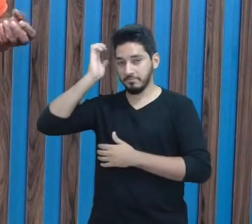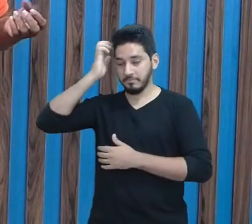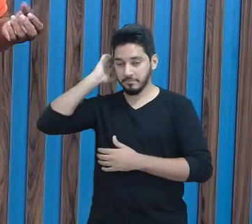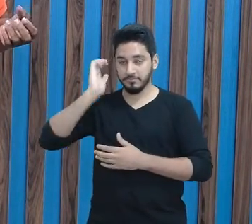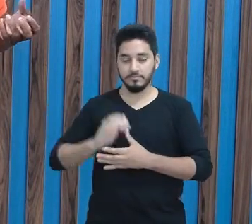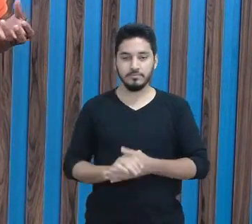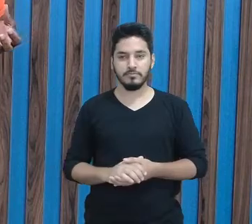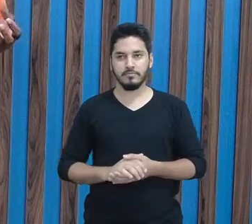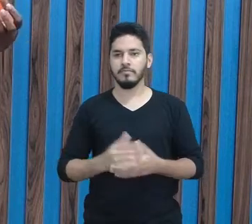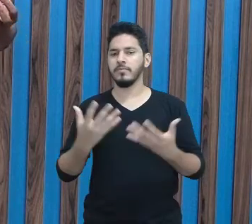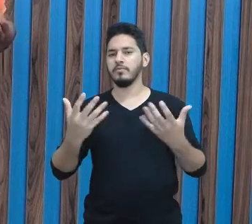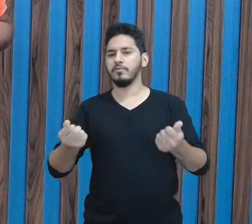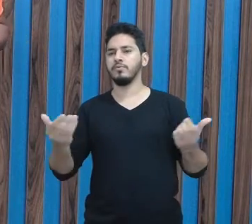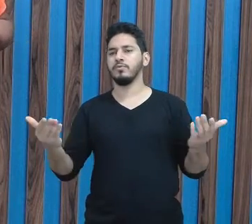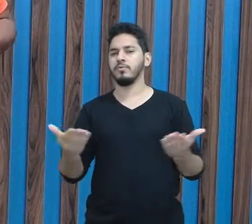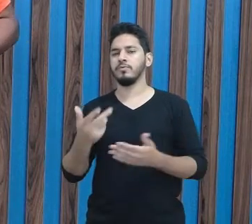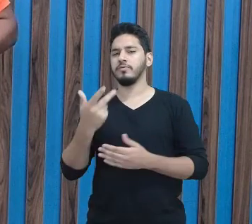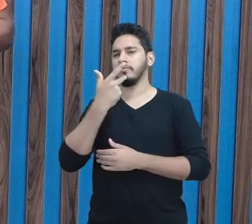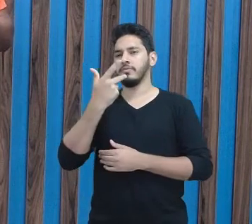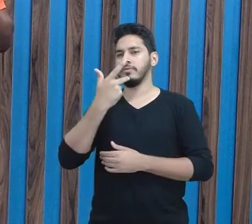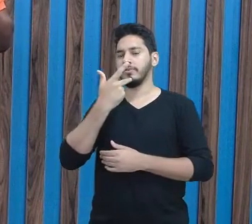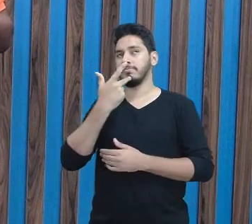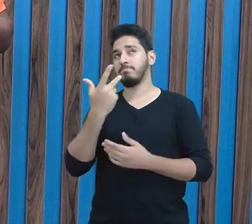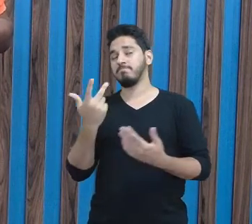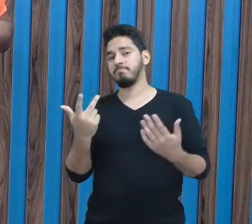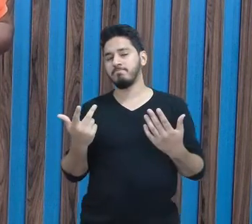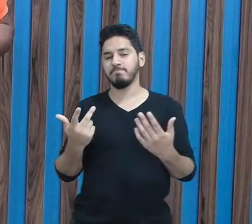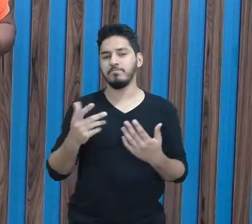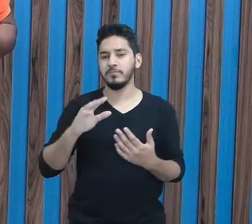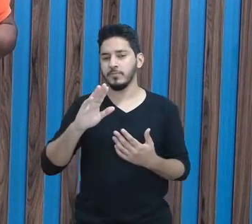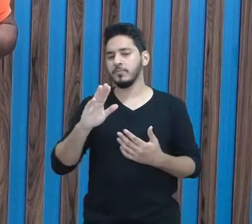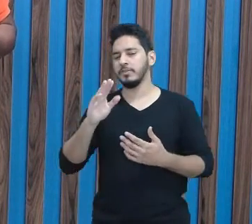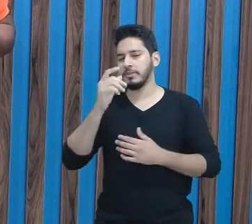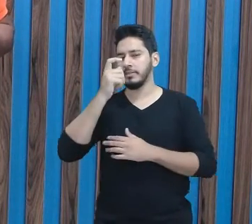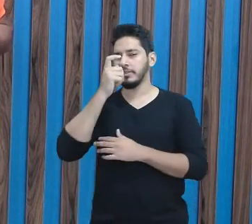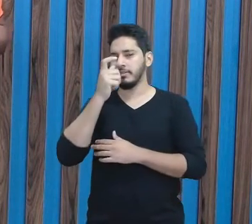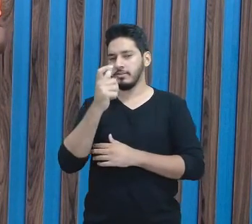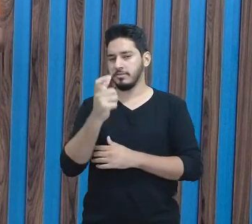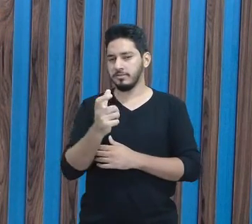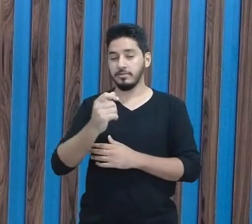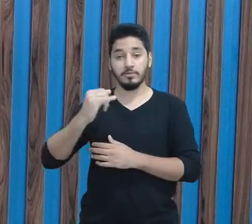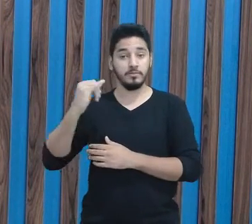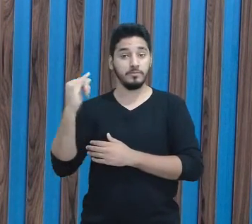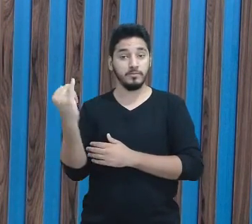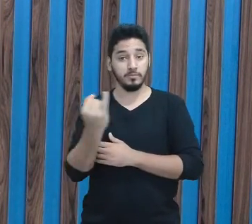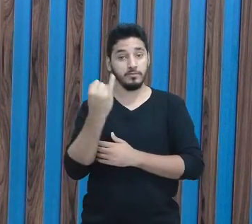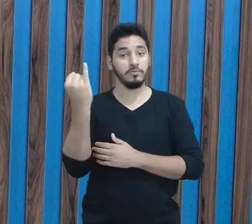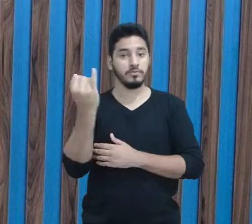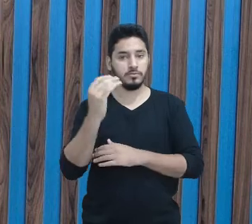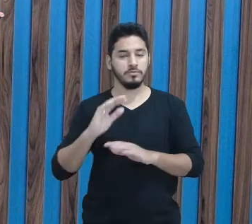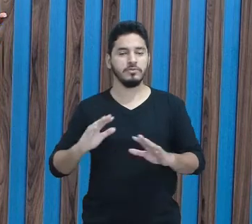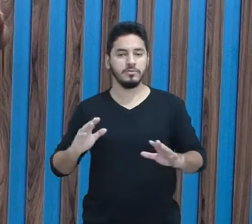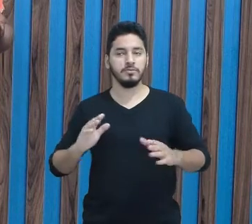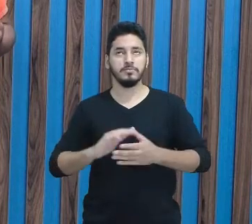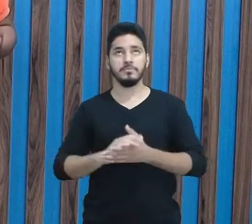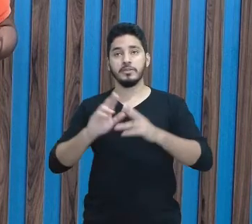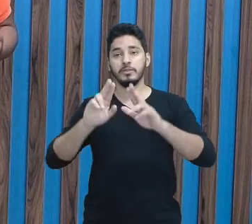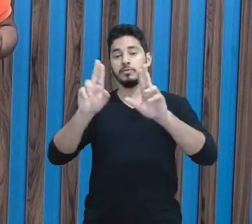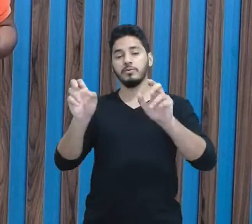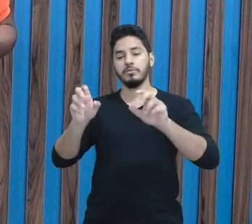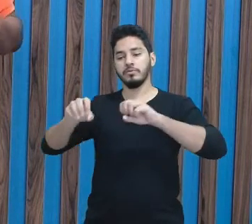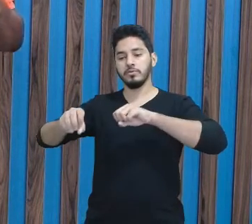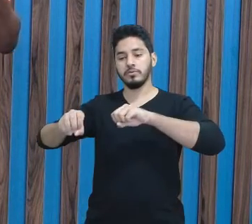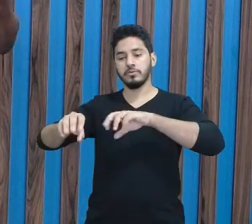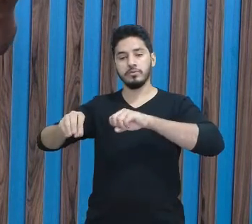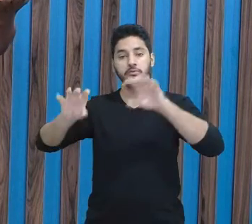Vamos lá, hoje vamos falar de algo muito interessante, importante, sobre a educação